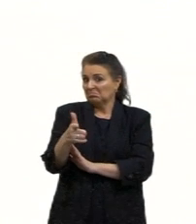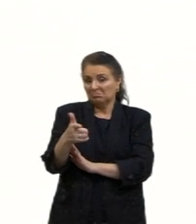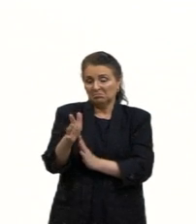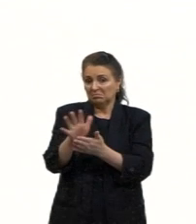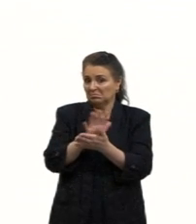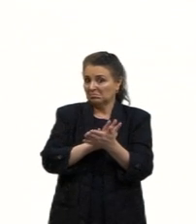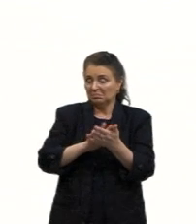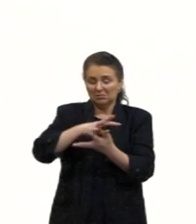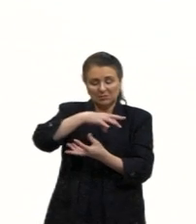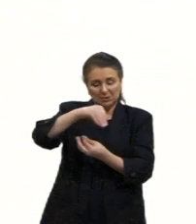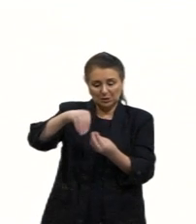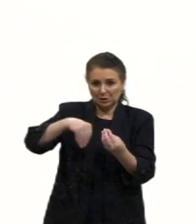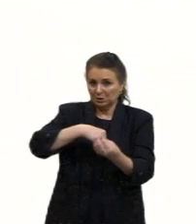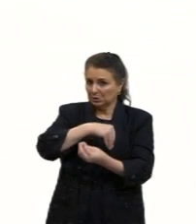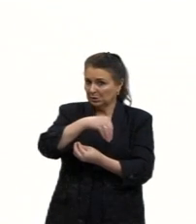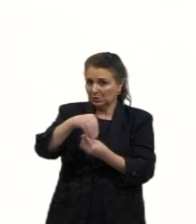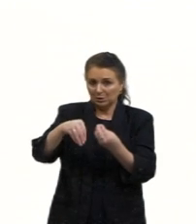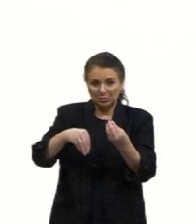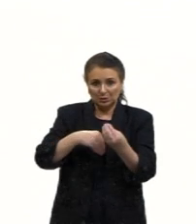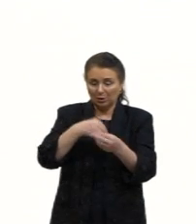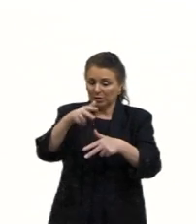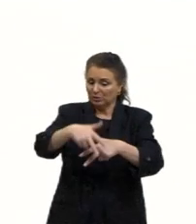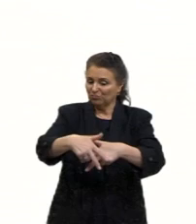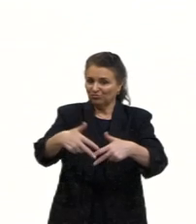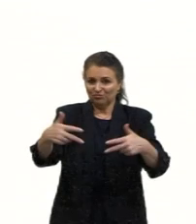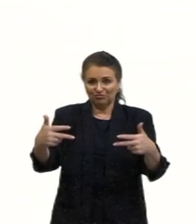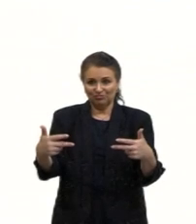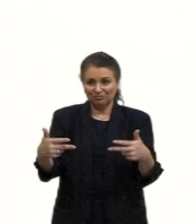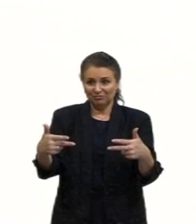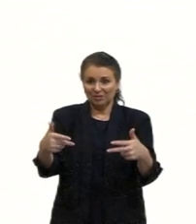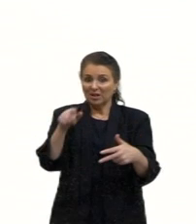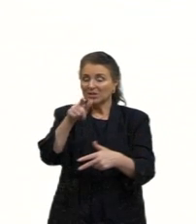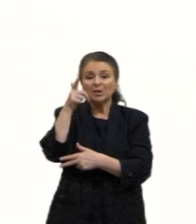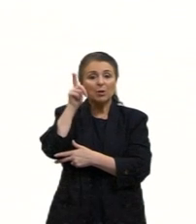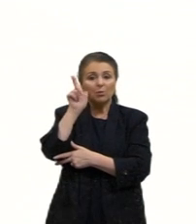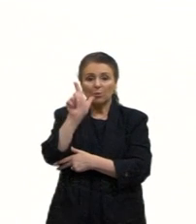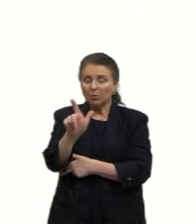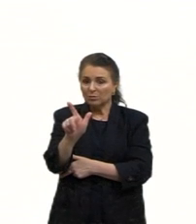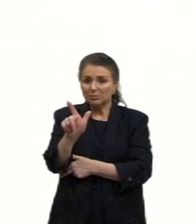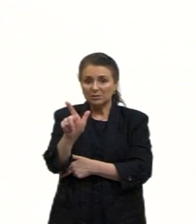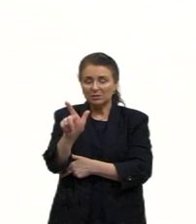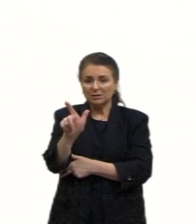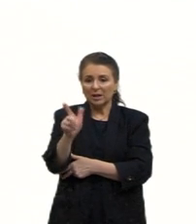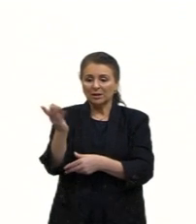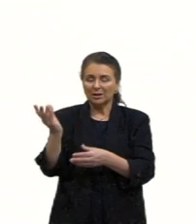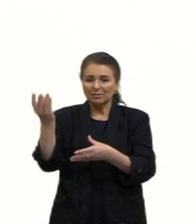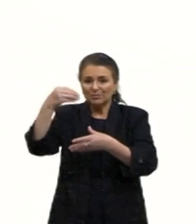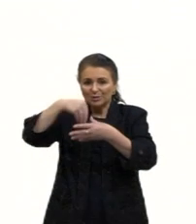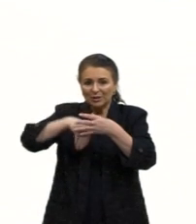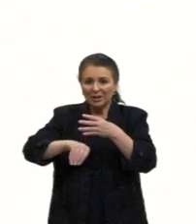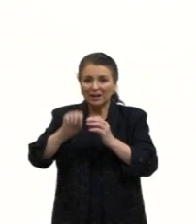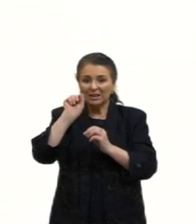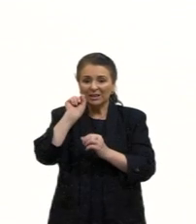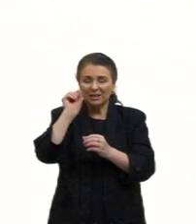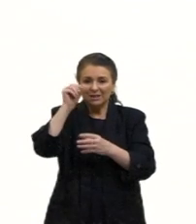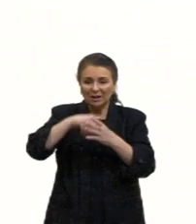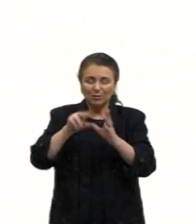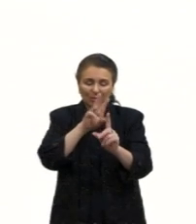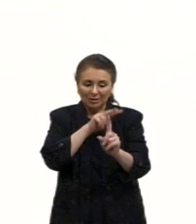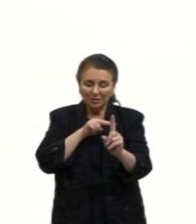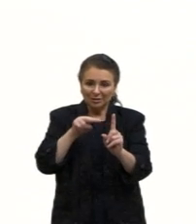miscigenação, pelo contrário, eles não conseguem se colocar dentro dessa ótica de